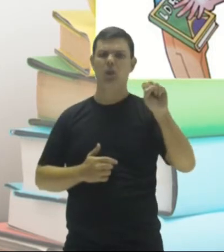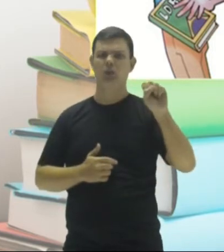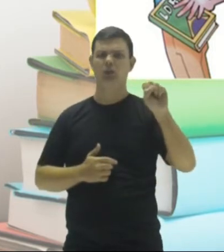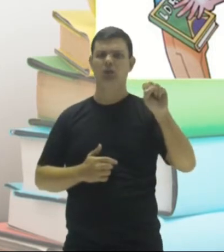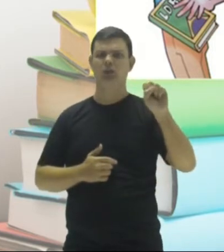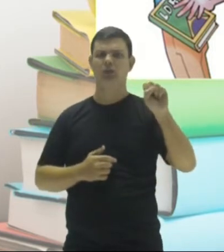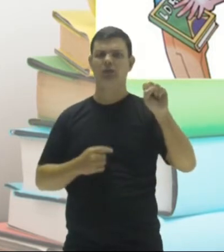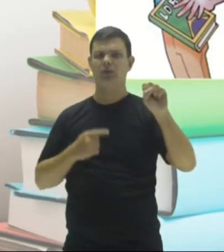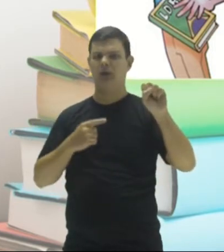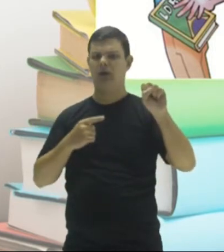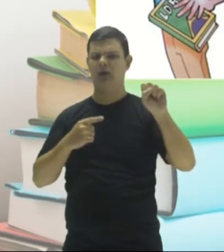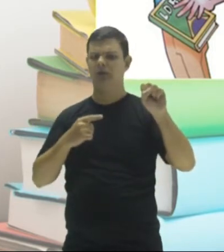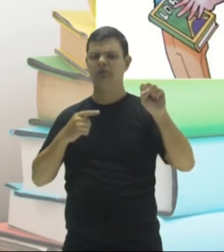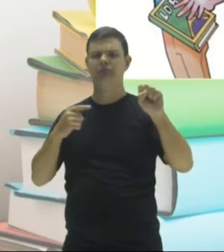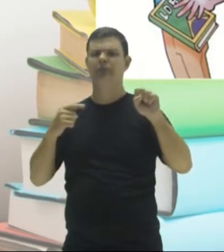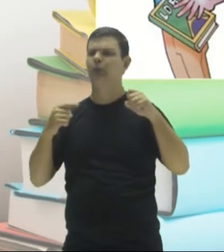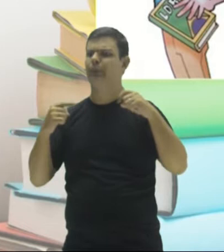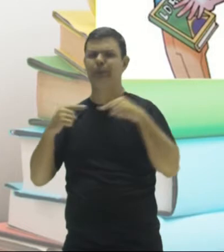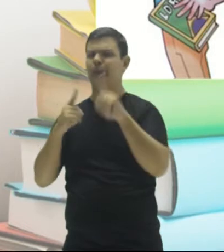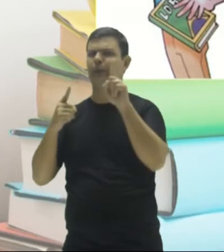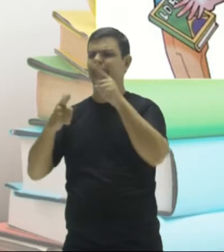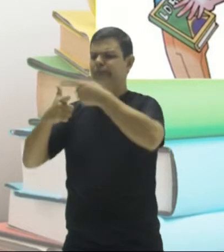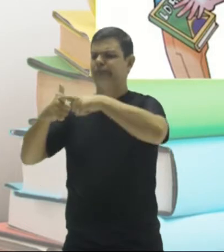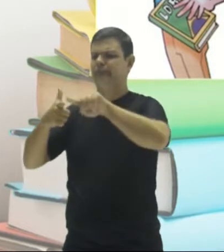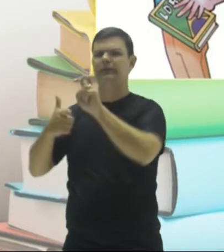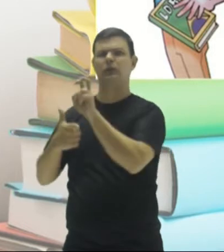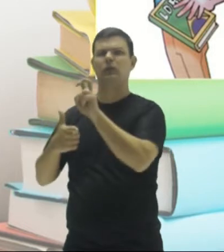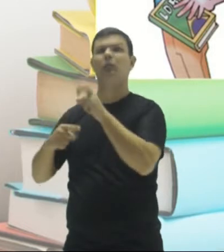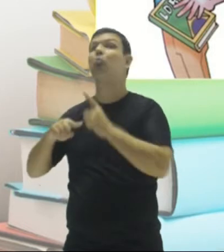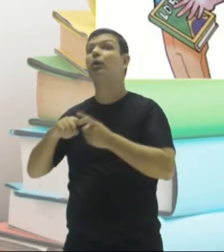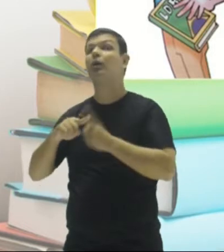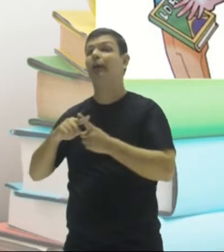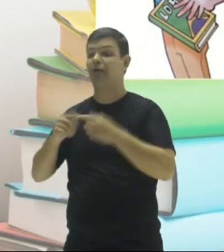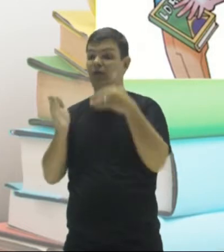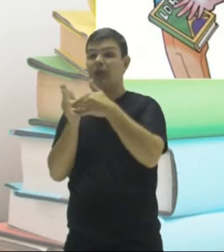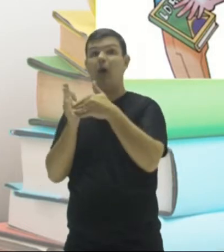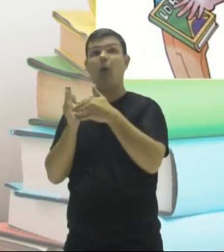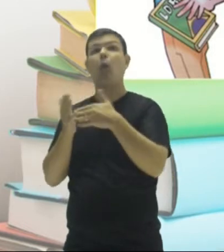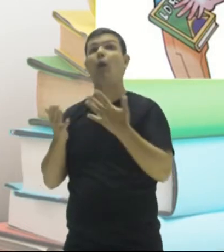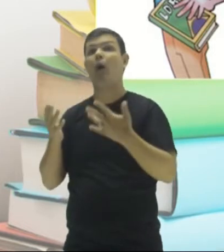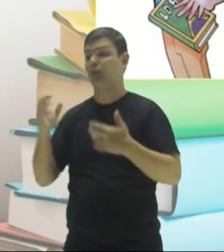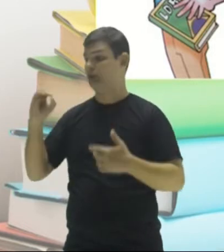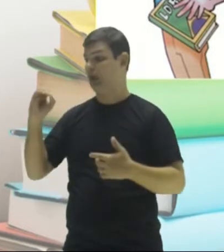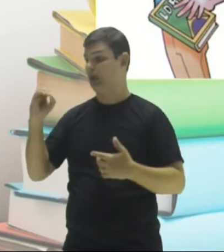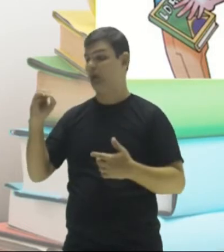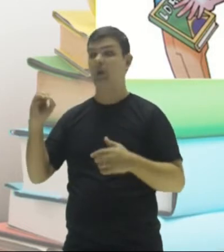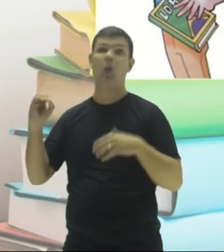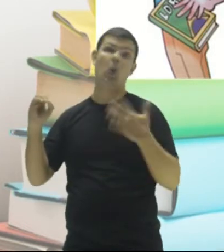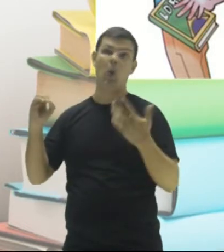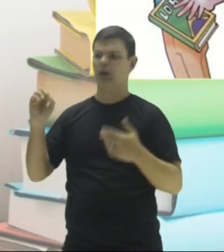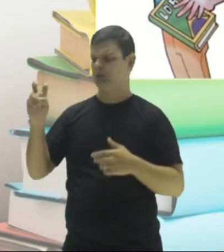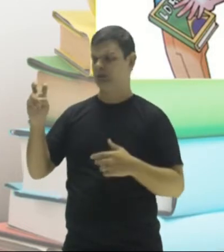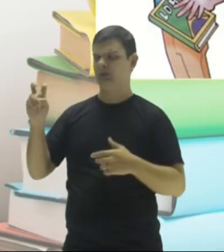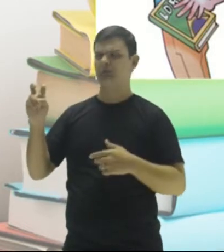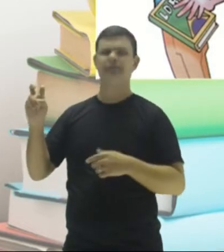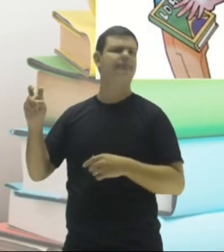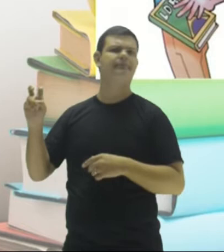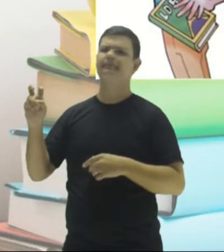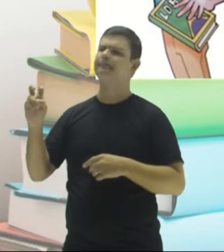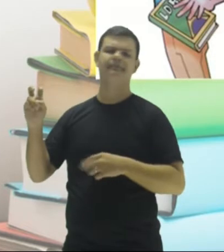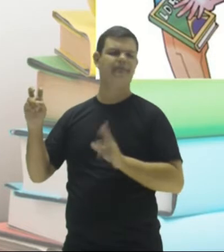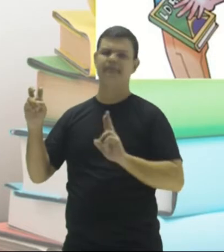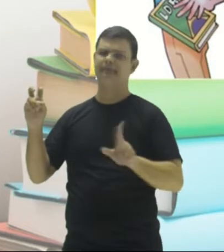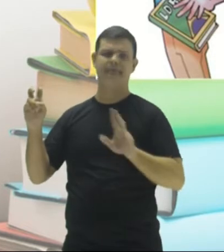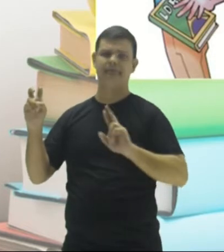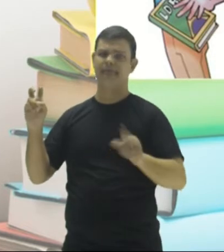setenta e oito. Não é divisível por cinco, porque não termina em zero ou não termina